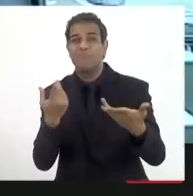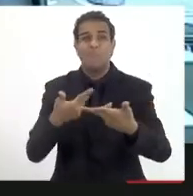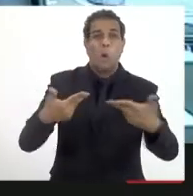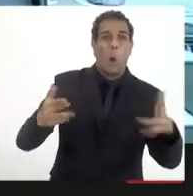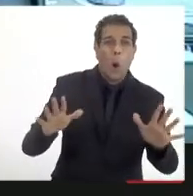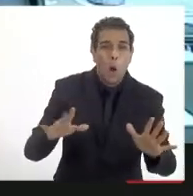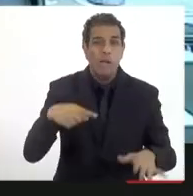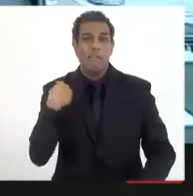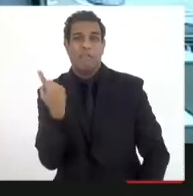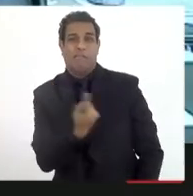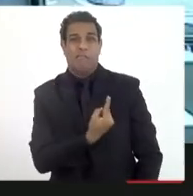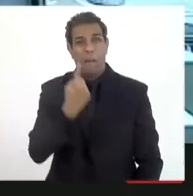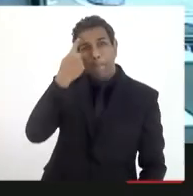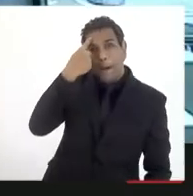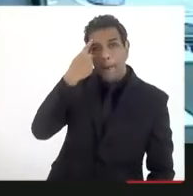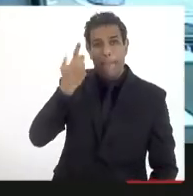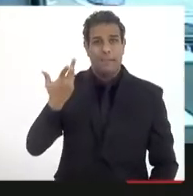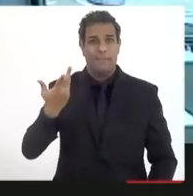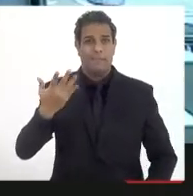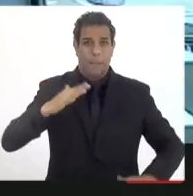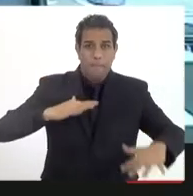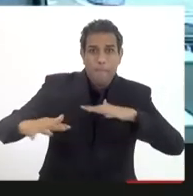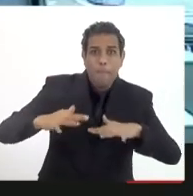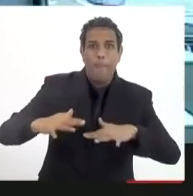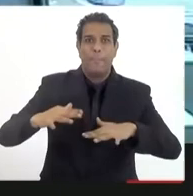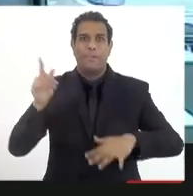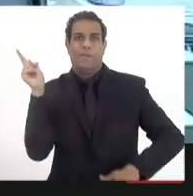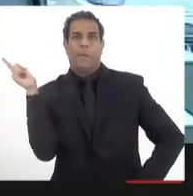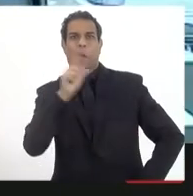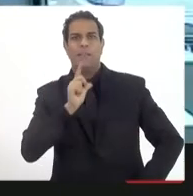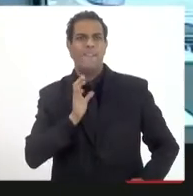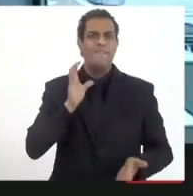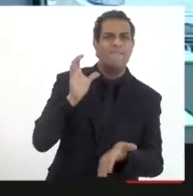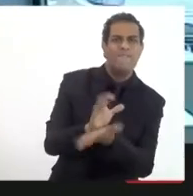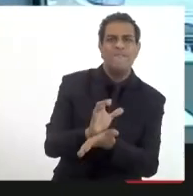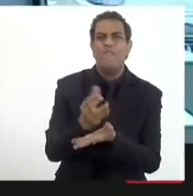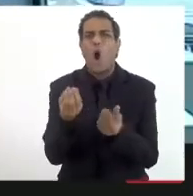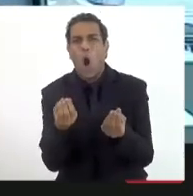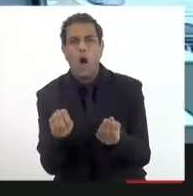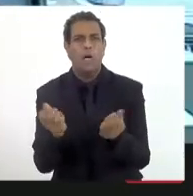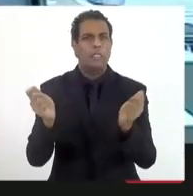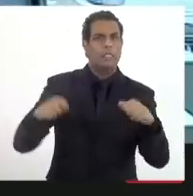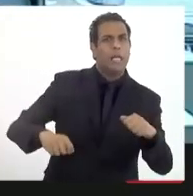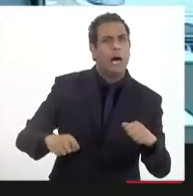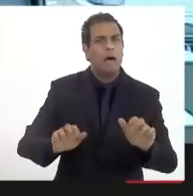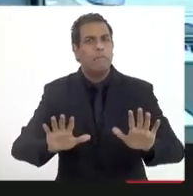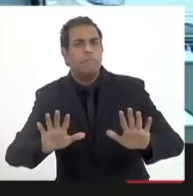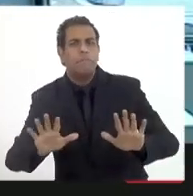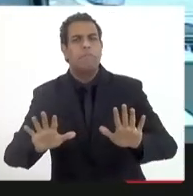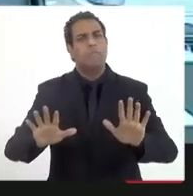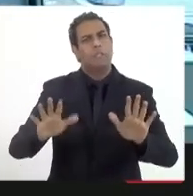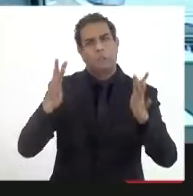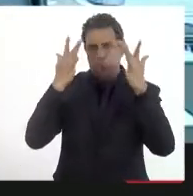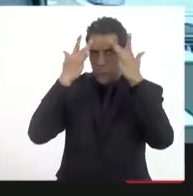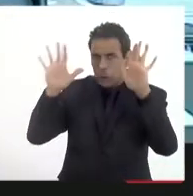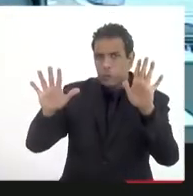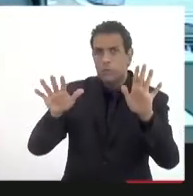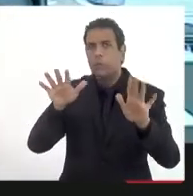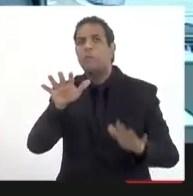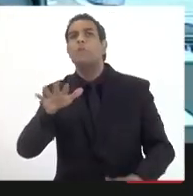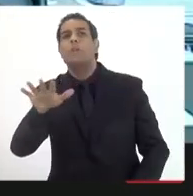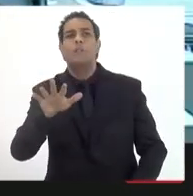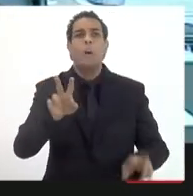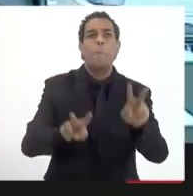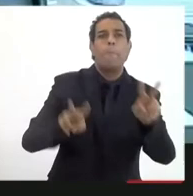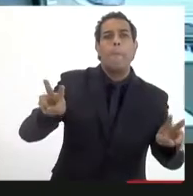isso. Se a gente está pensando em desenvolvimento, em investimento, seria bom, de alguma forma, não sei como podíamos colocar,